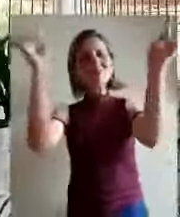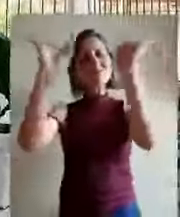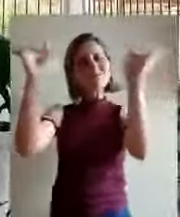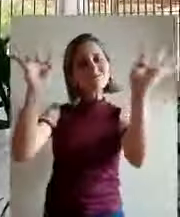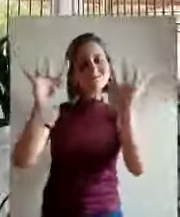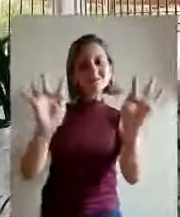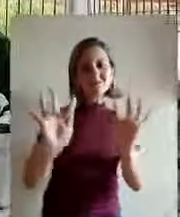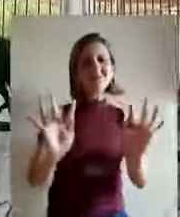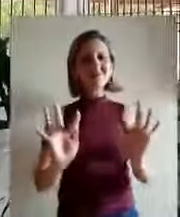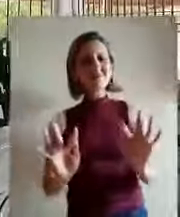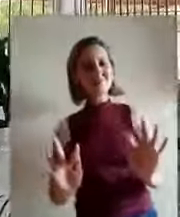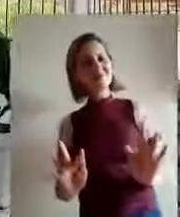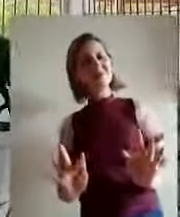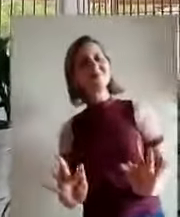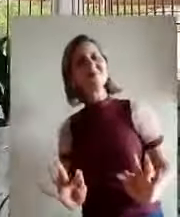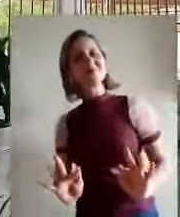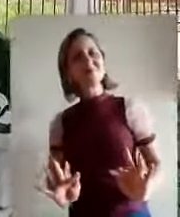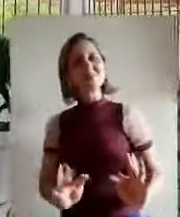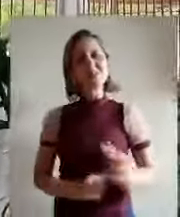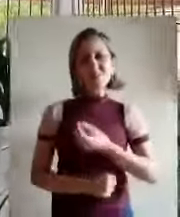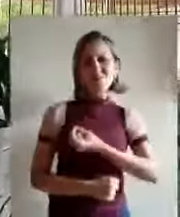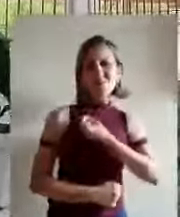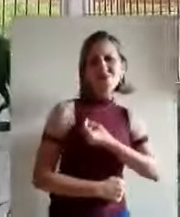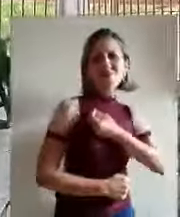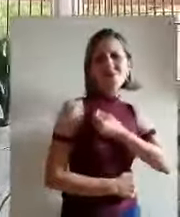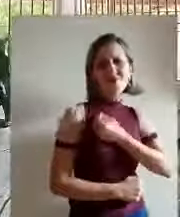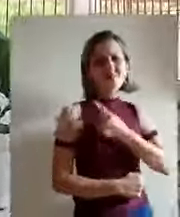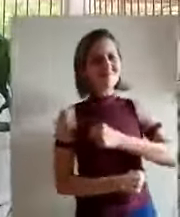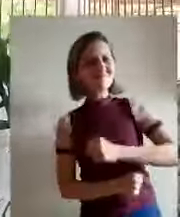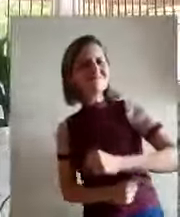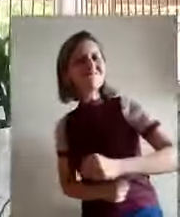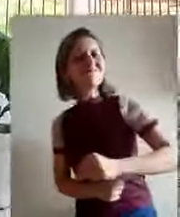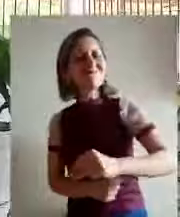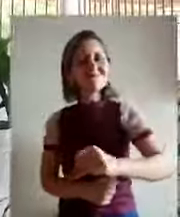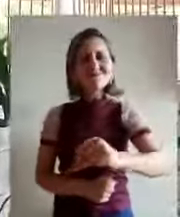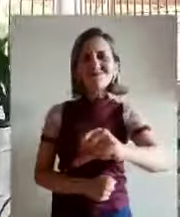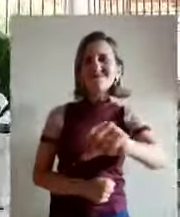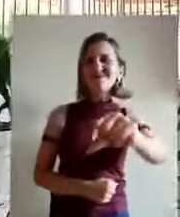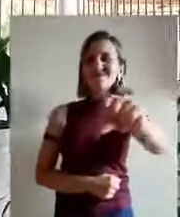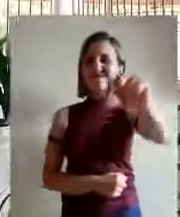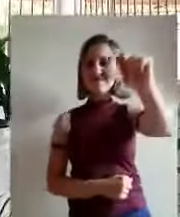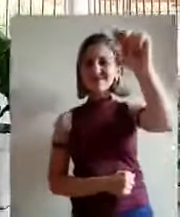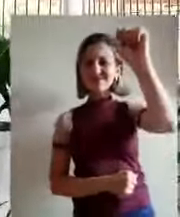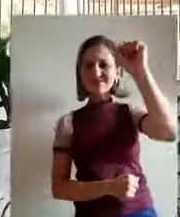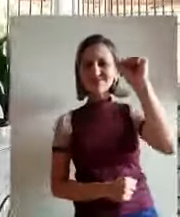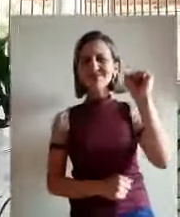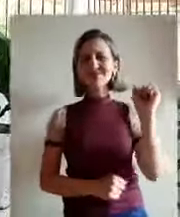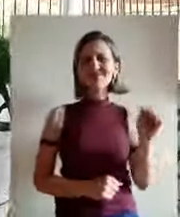felicidades, muitos anos de vida!